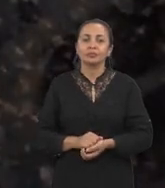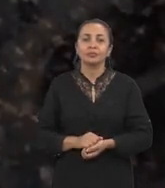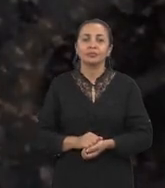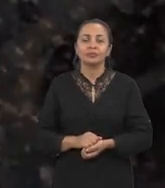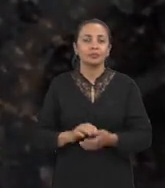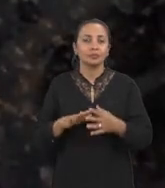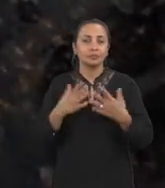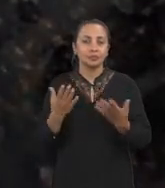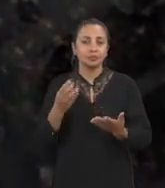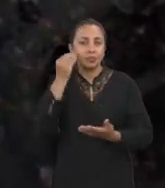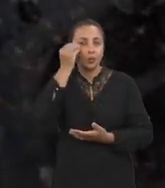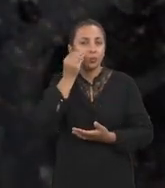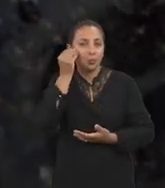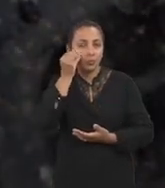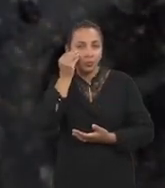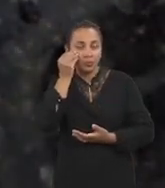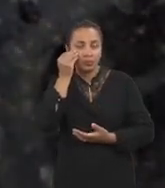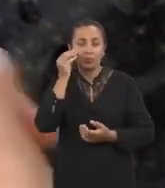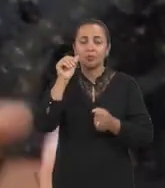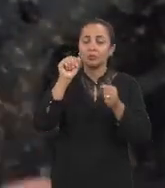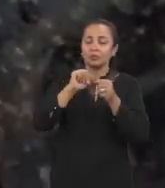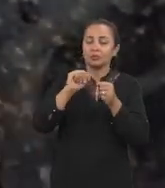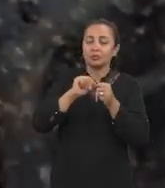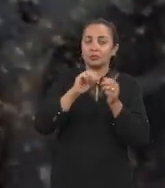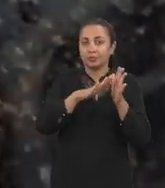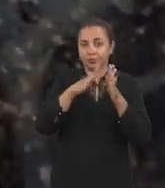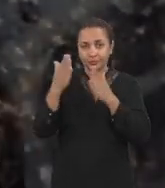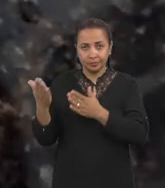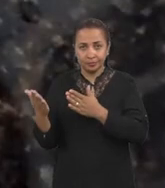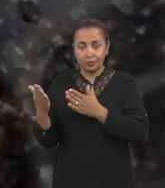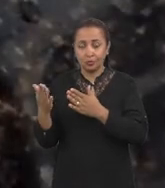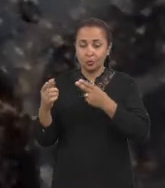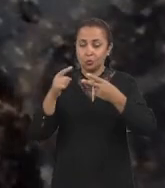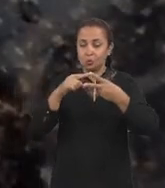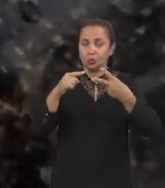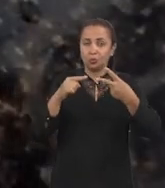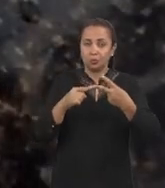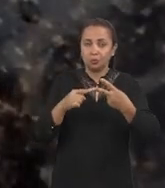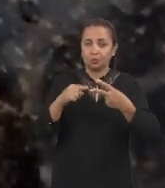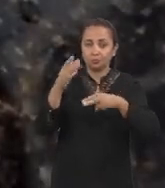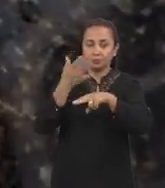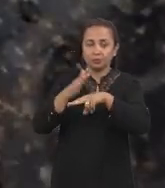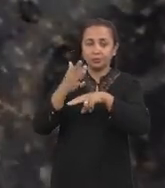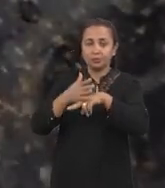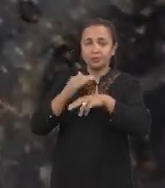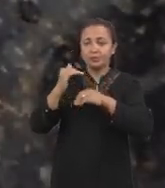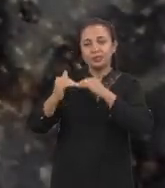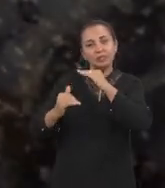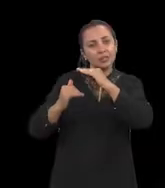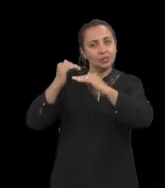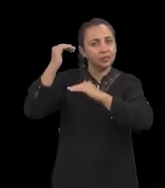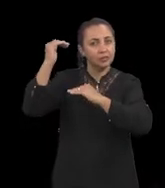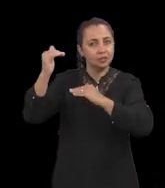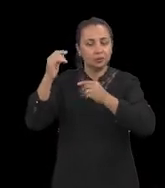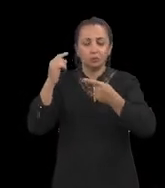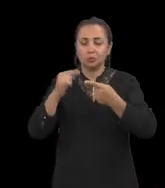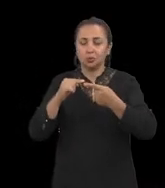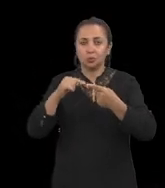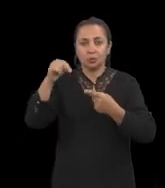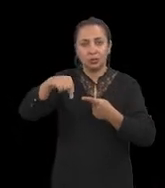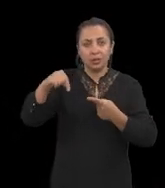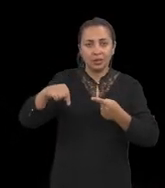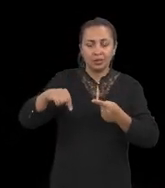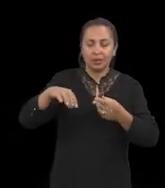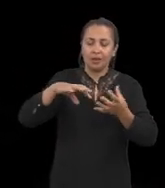Bom, então, no experimento foram feitos dois testes, basicamente, de crescimento. Um foi feito na Terra,